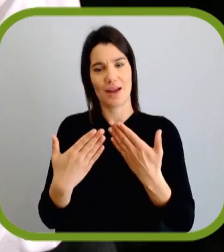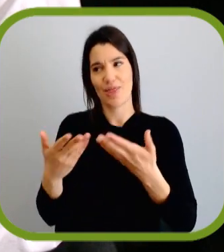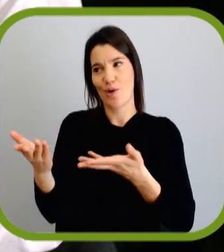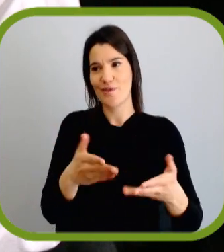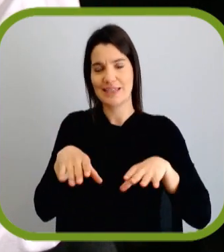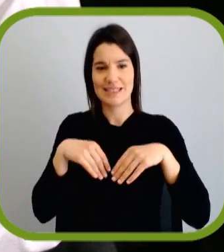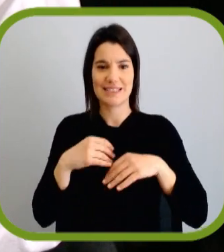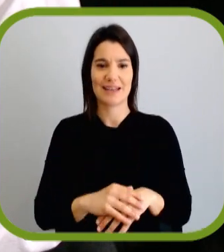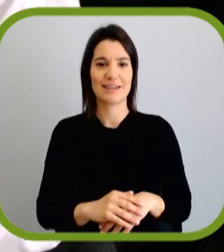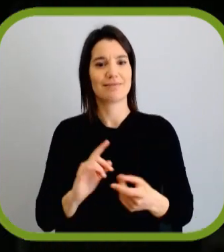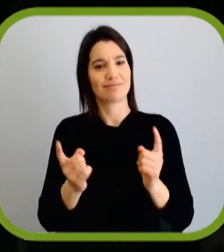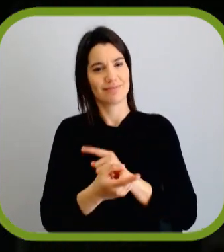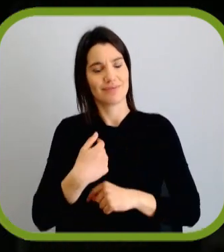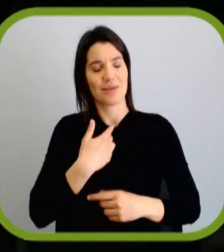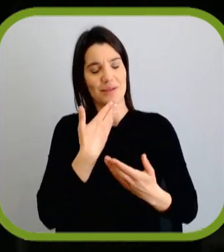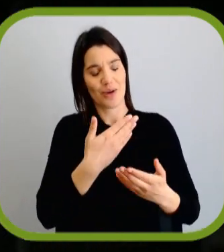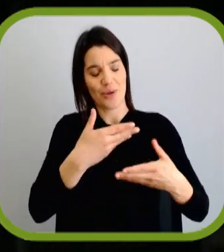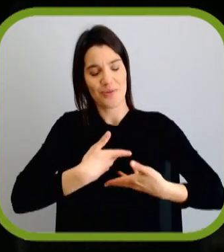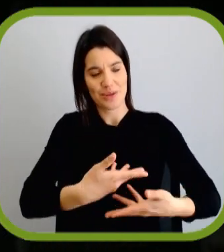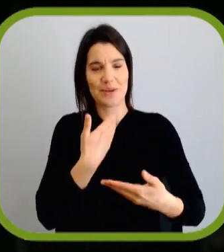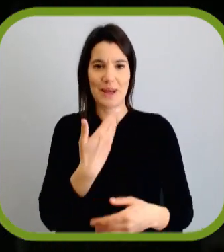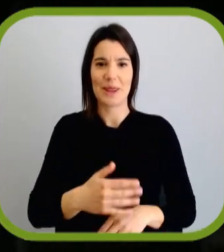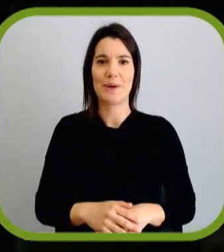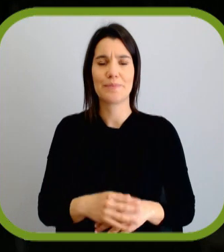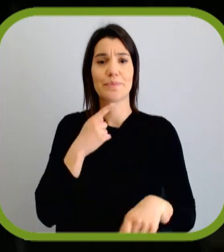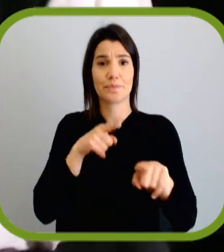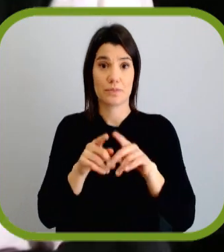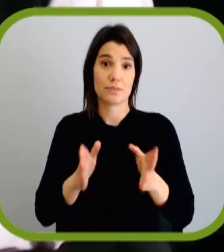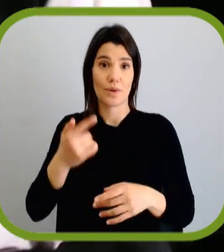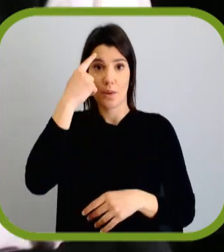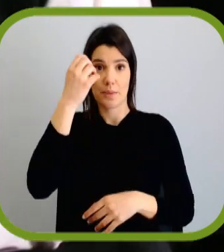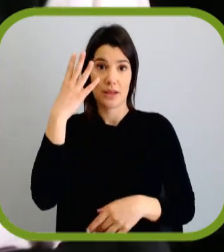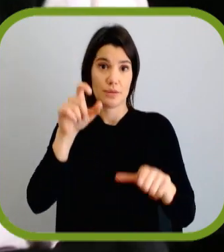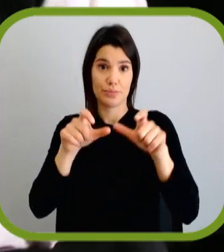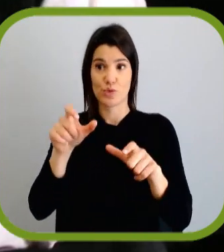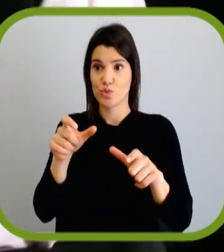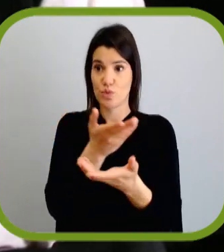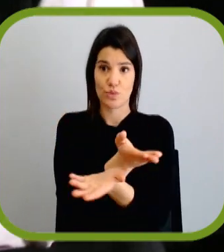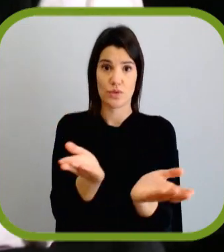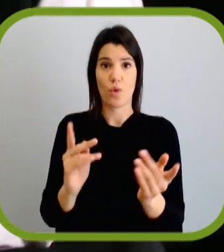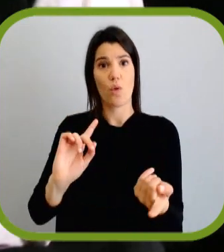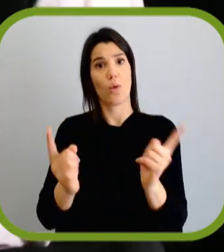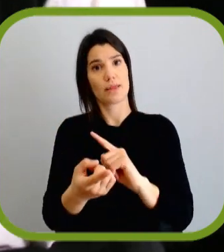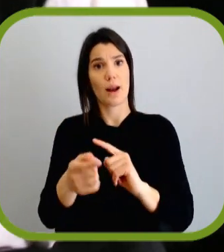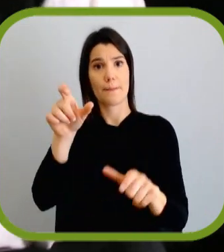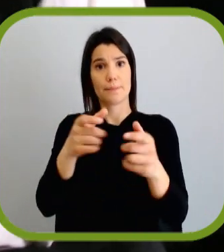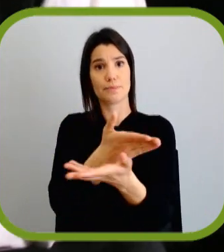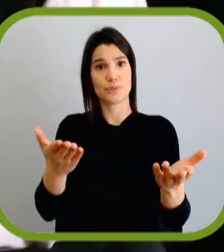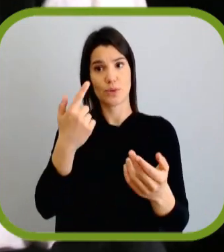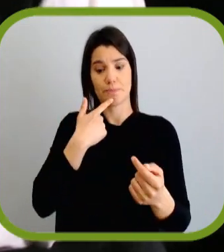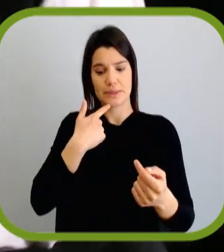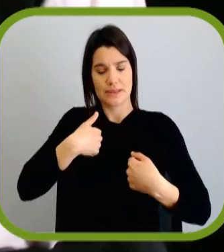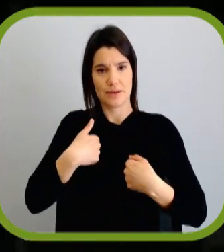muito obrigado por ter aceitado o nosso convite. Eu é que agradeço o convite. Muito obrigado. Os políticos não só precisam de entender o público, mas também precisam de ser entendidos